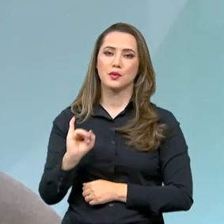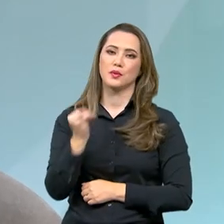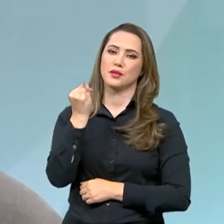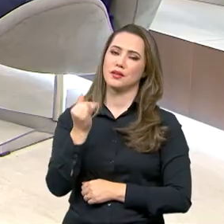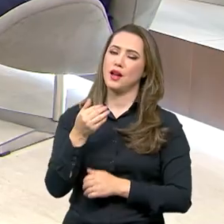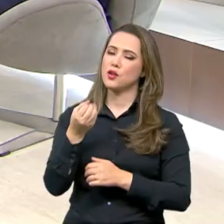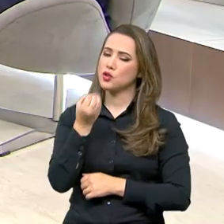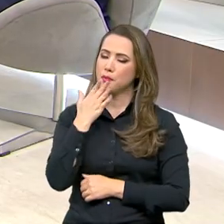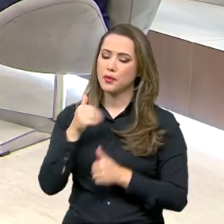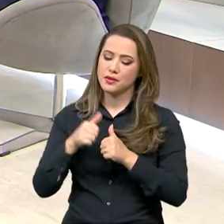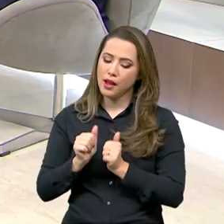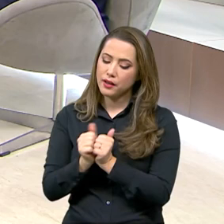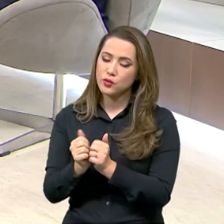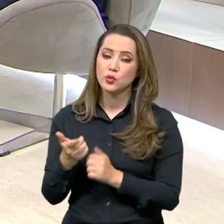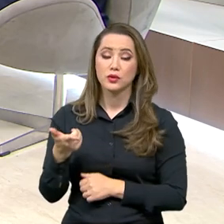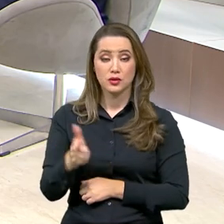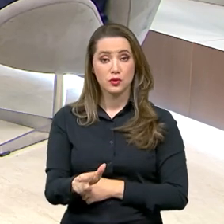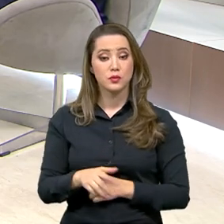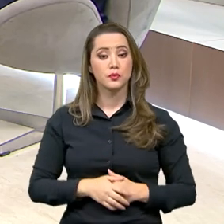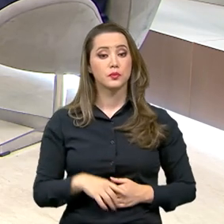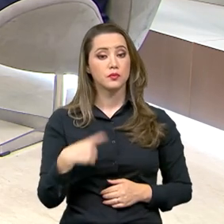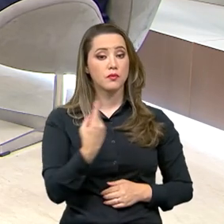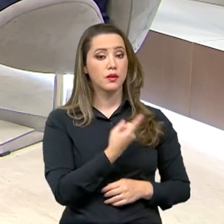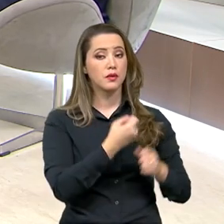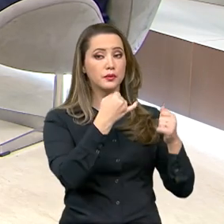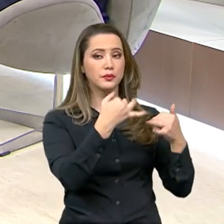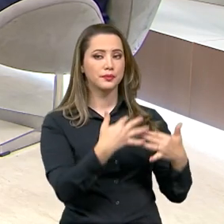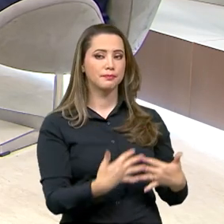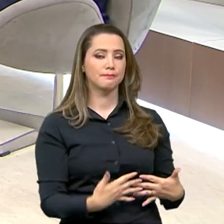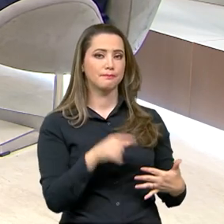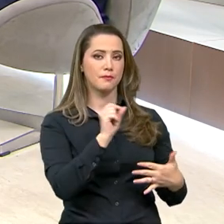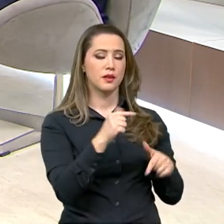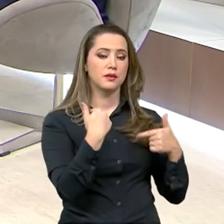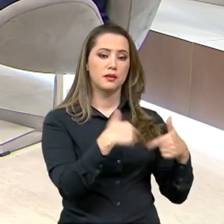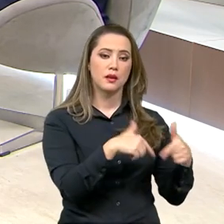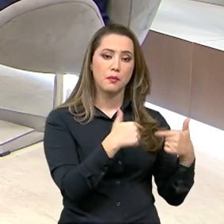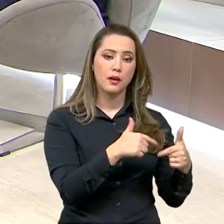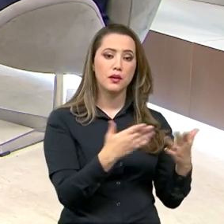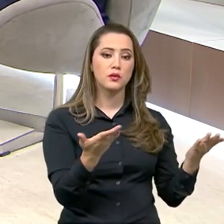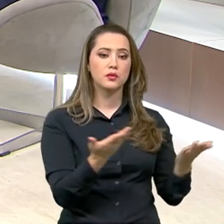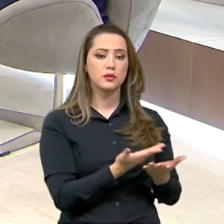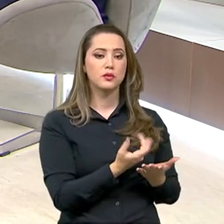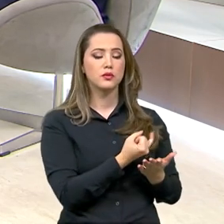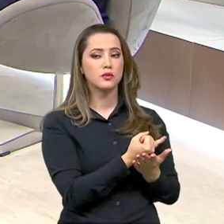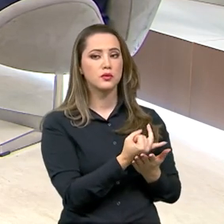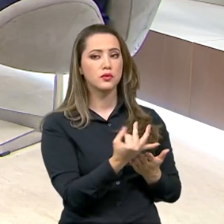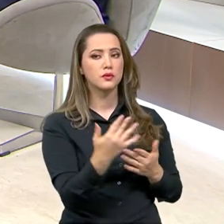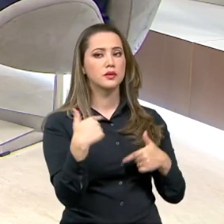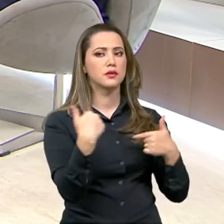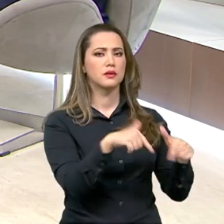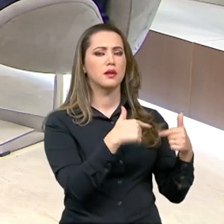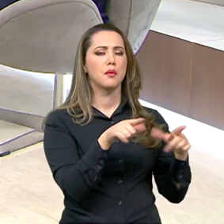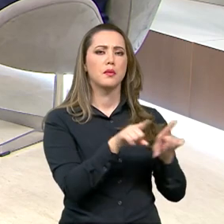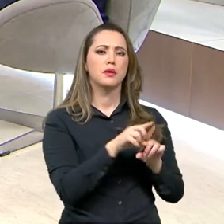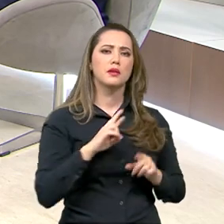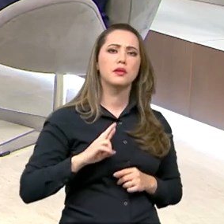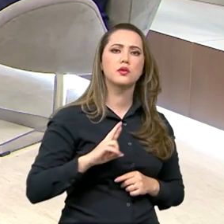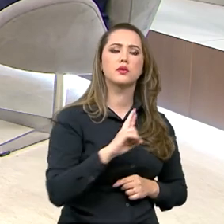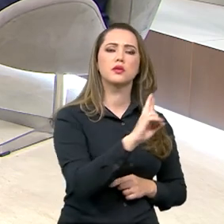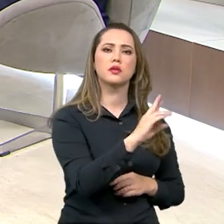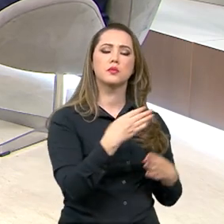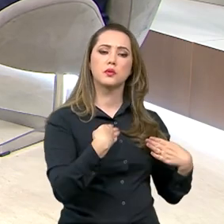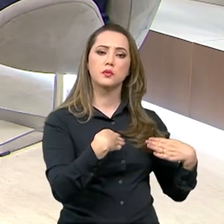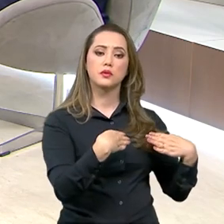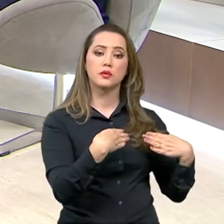novamente. Então, como nós falamos aqui na abertura do programa, dentre essas inúmeras ações que são de responsabilidade do